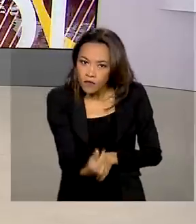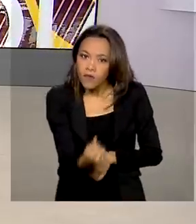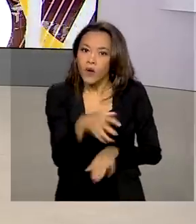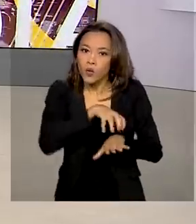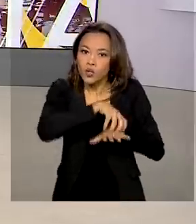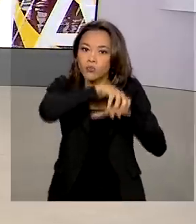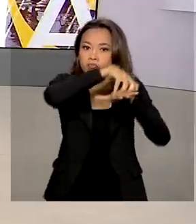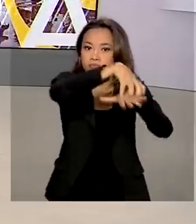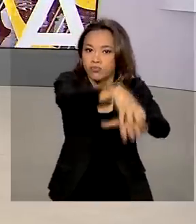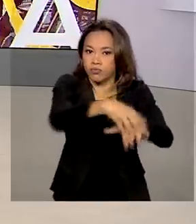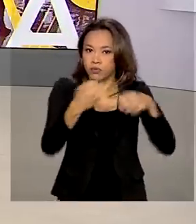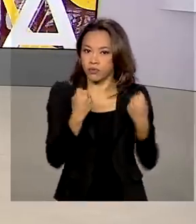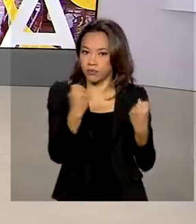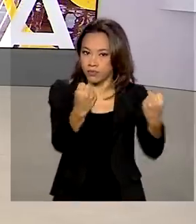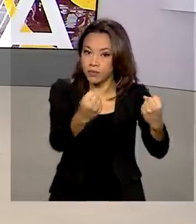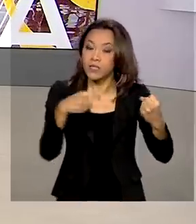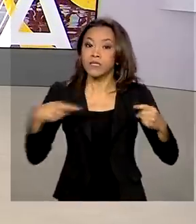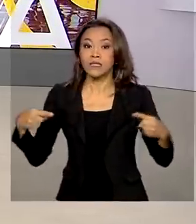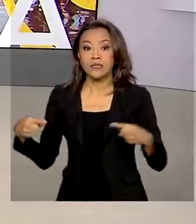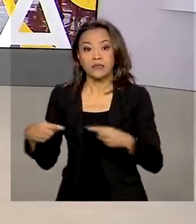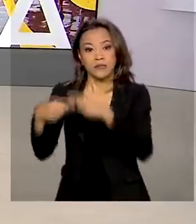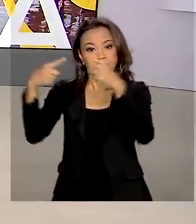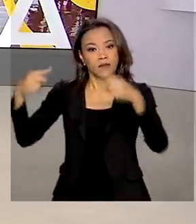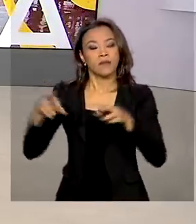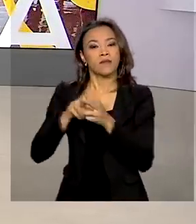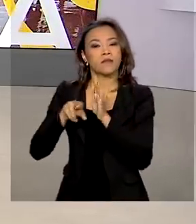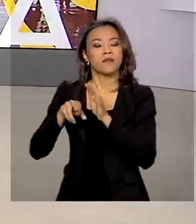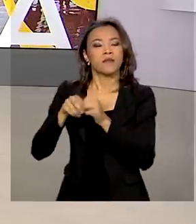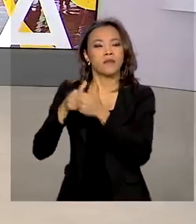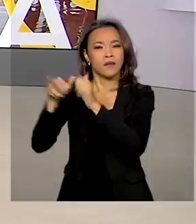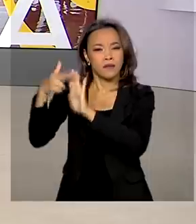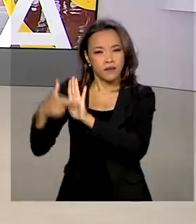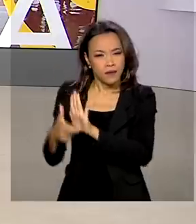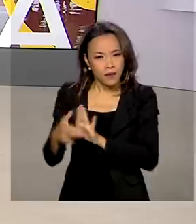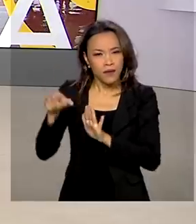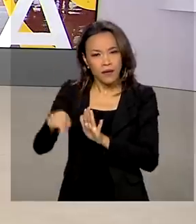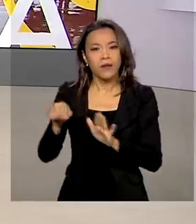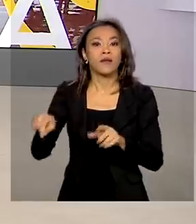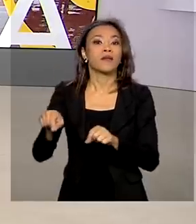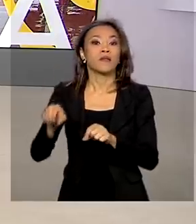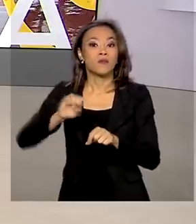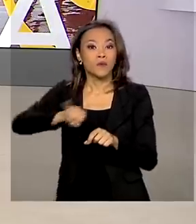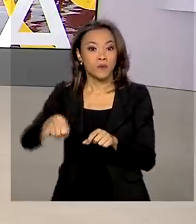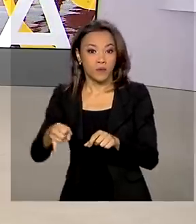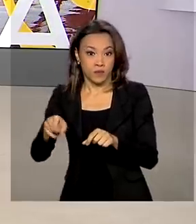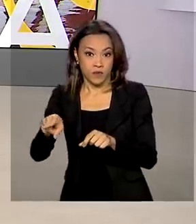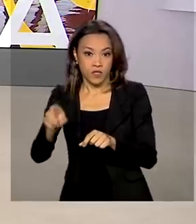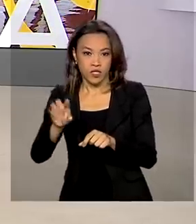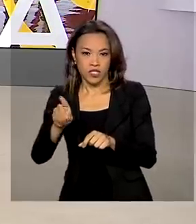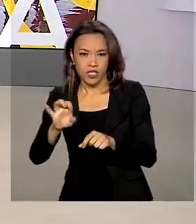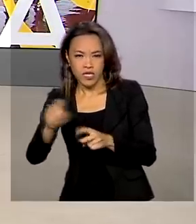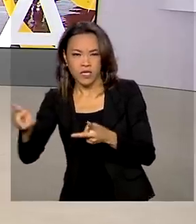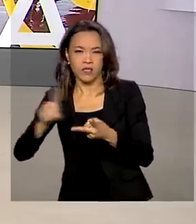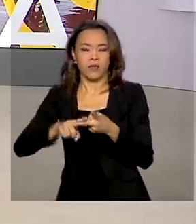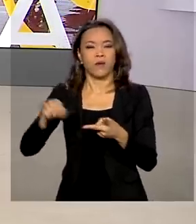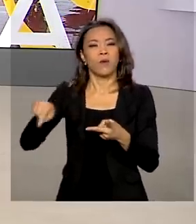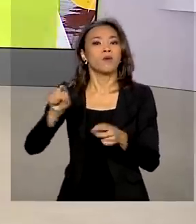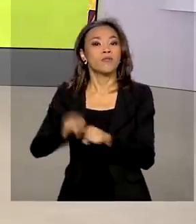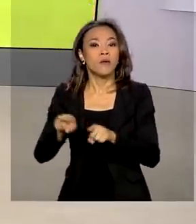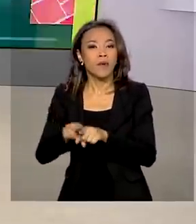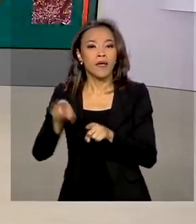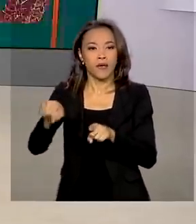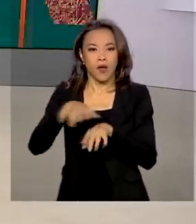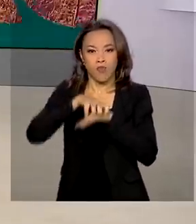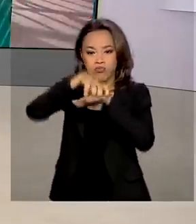atualizados de acordo com a inflação atual e reajustes de óleo diesel dos salários da categoria, custos de manutenção do veículo e